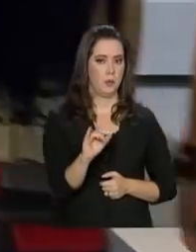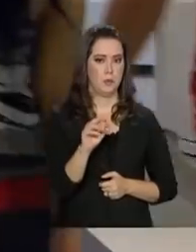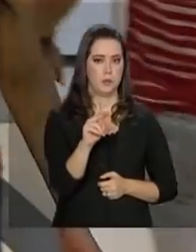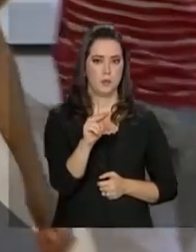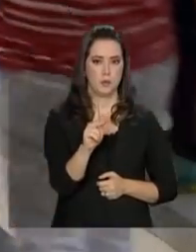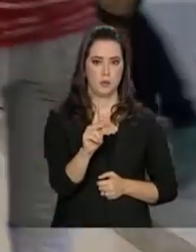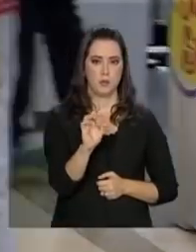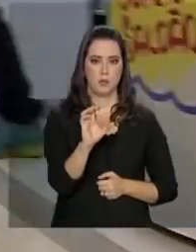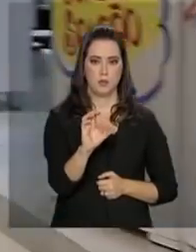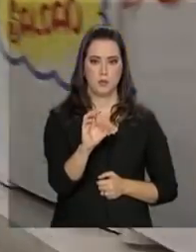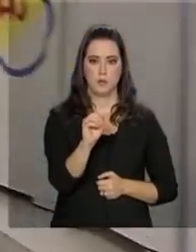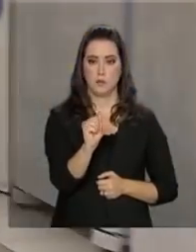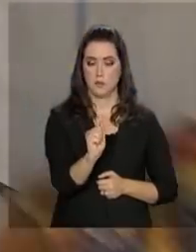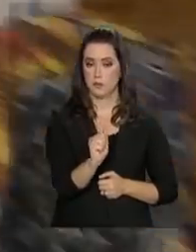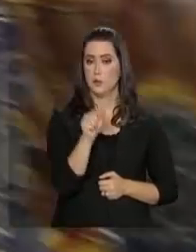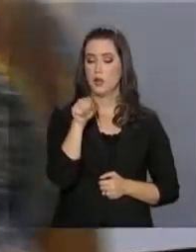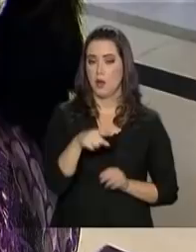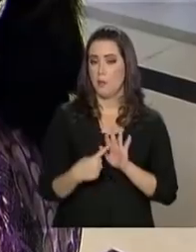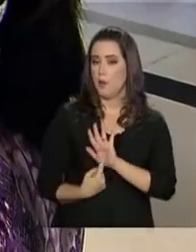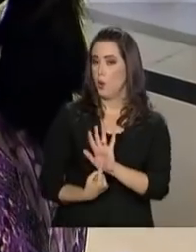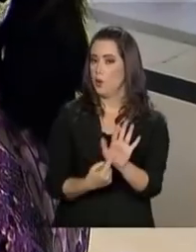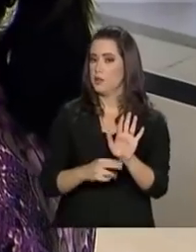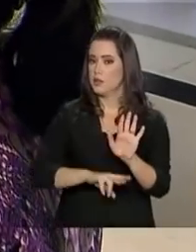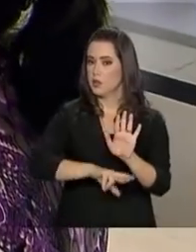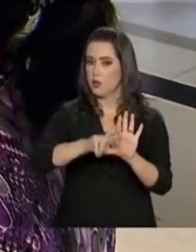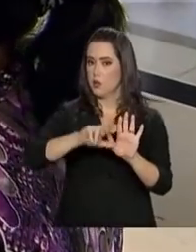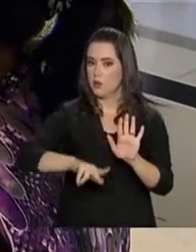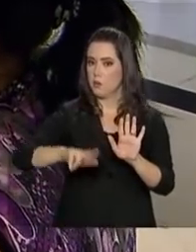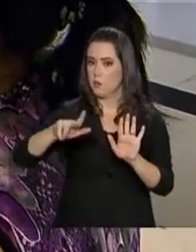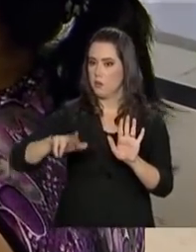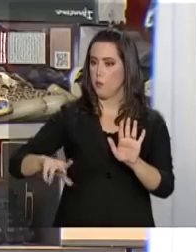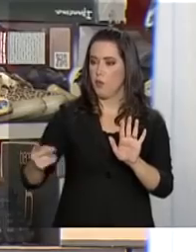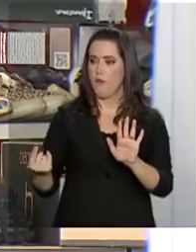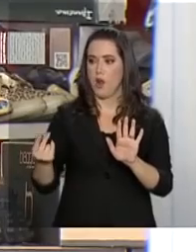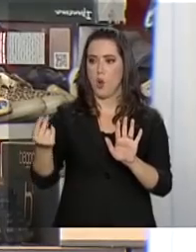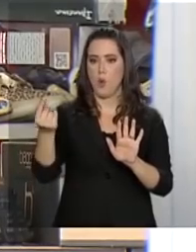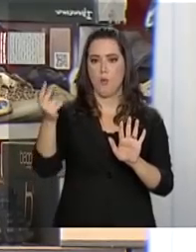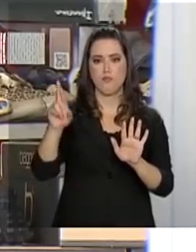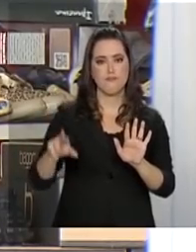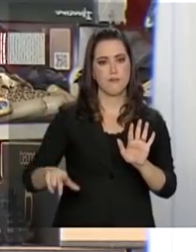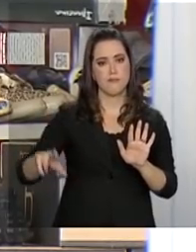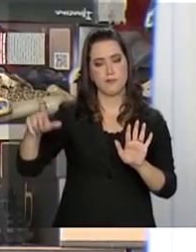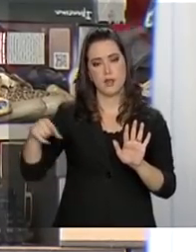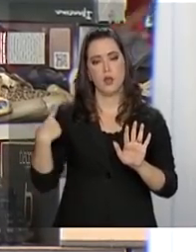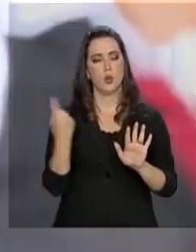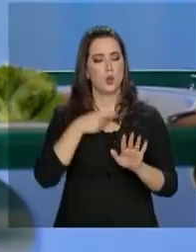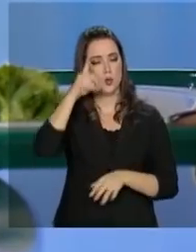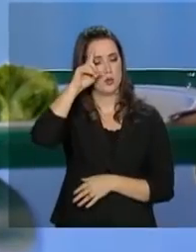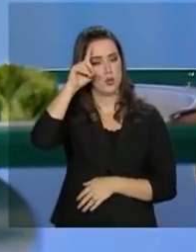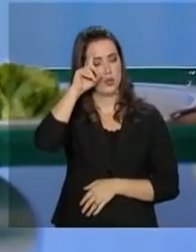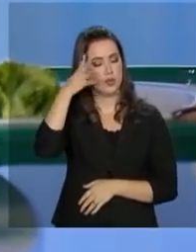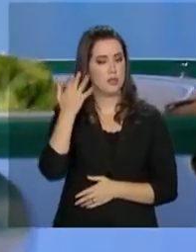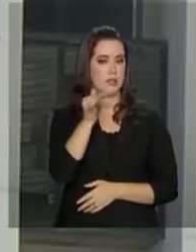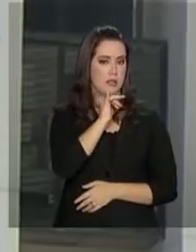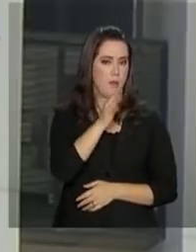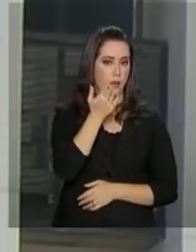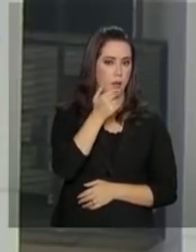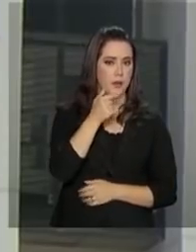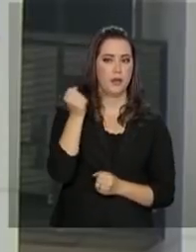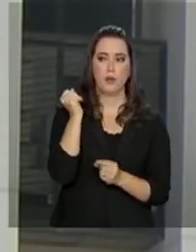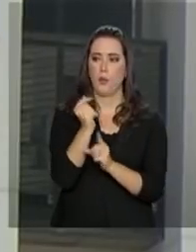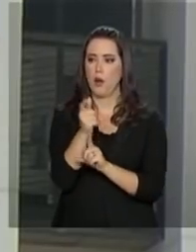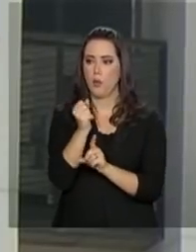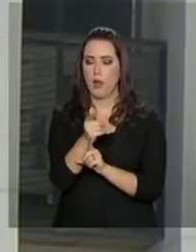Consumidor Amplo, IPCA, indica a variação dos preços daqueles itens que fazem parte do nosso dia a dia, como a comida e o